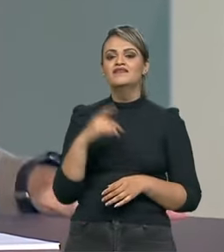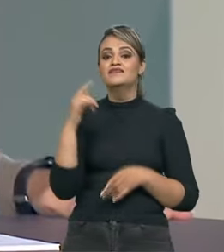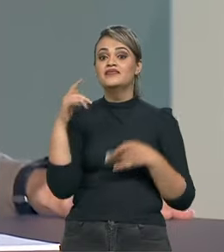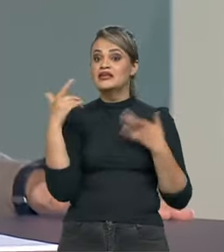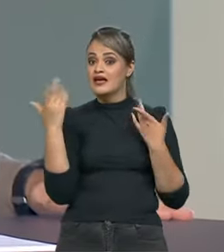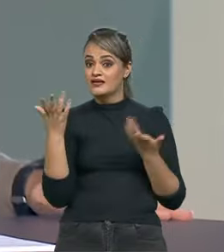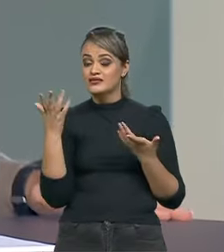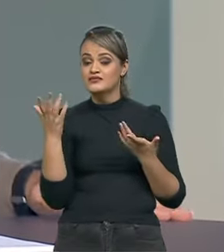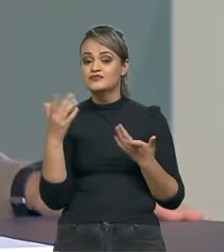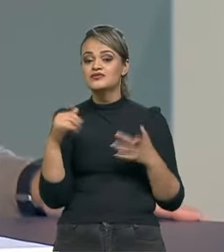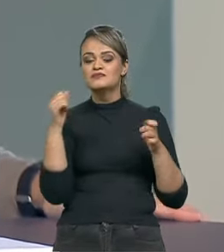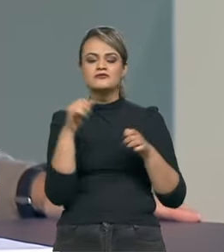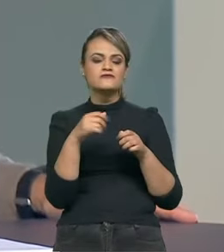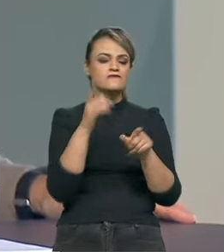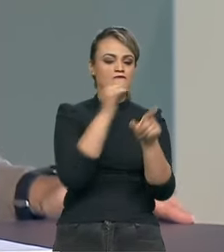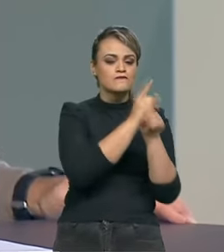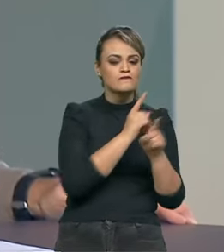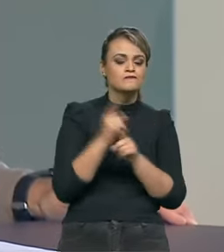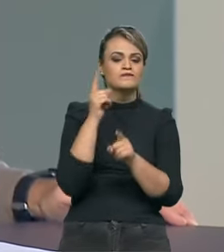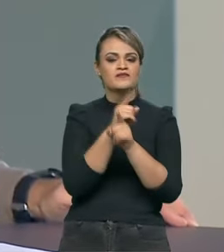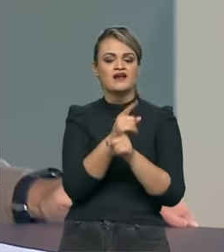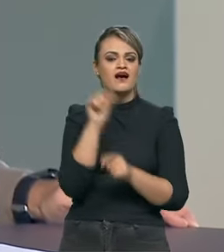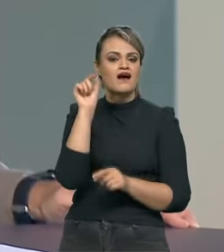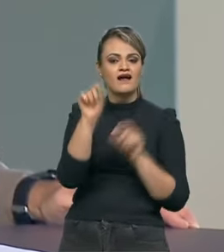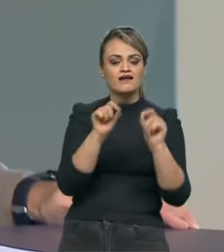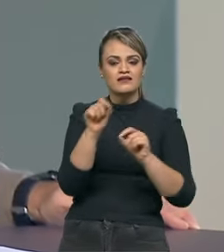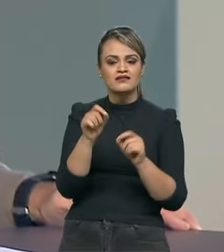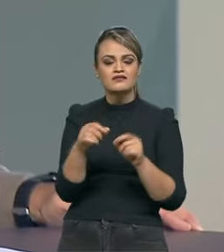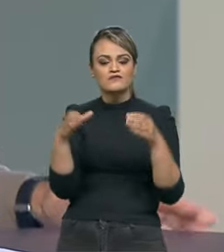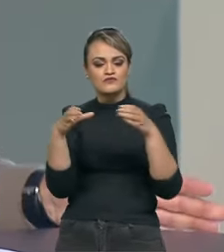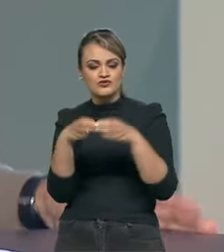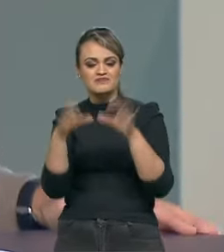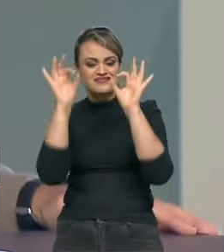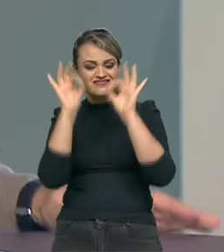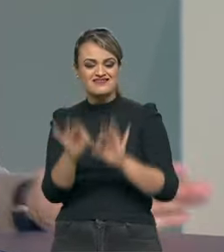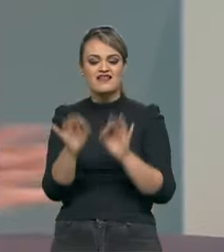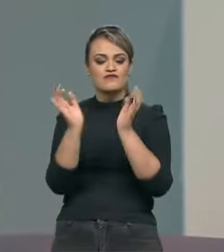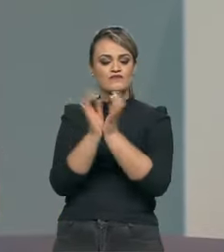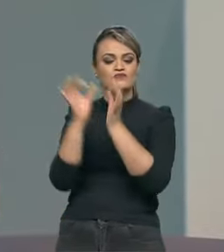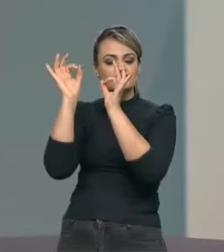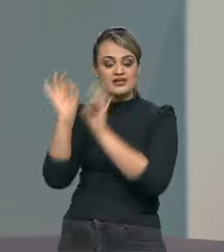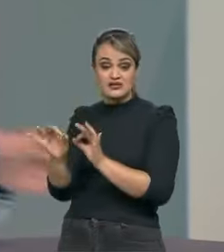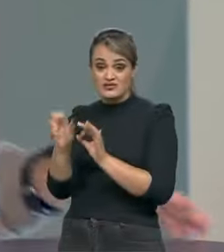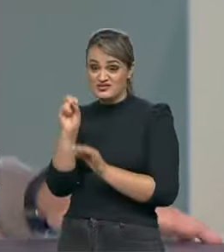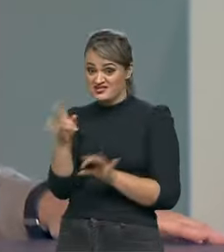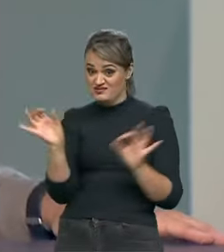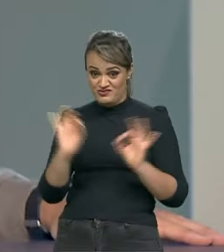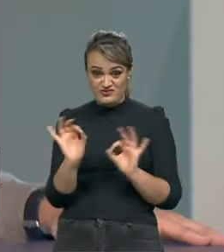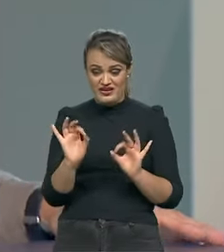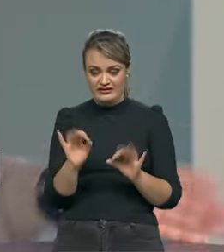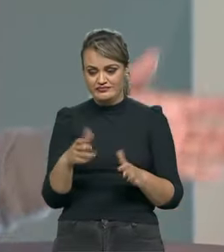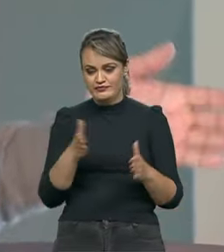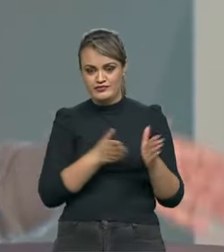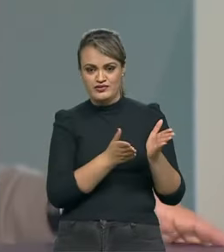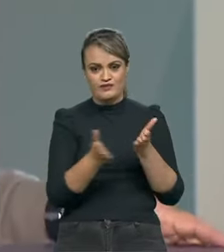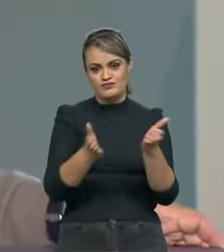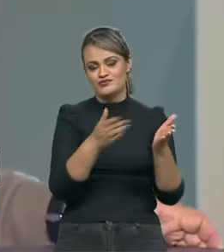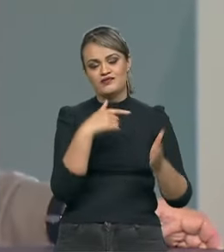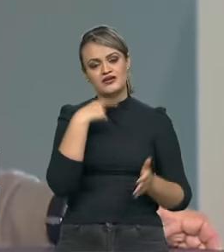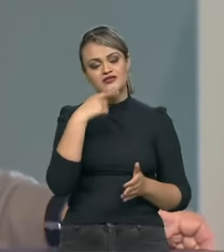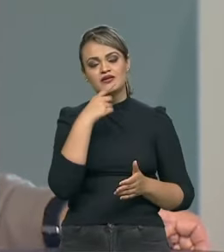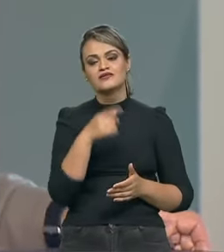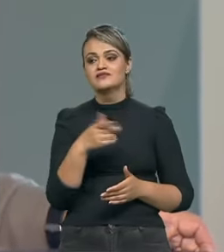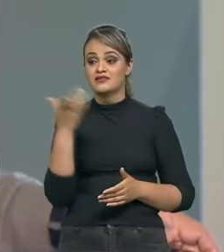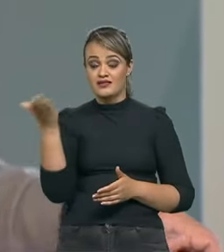tem que achar a brecha de achar o time certo na hora certa, porque, se não, você não dá continuidade. E foi o que